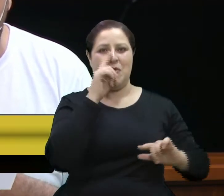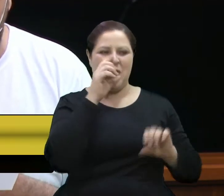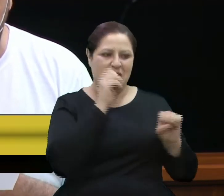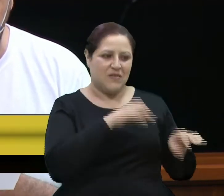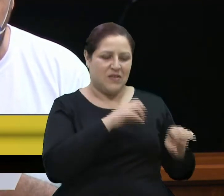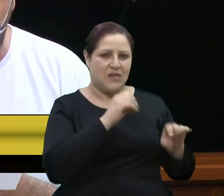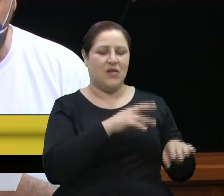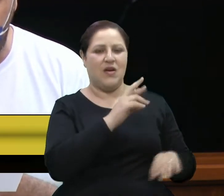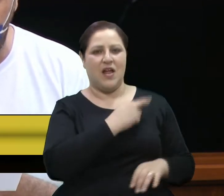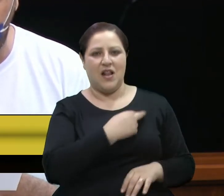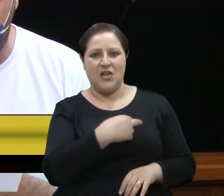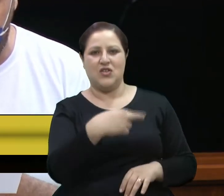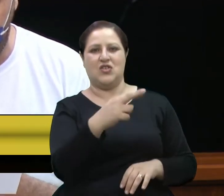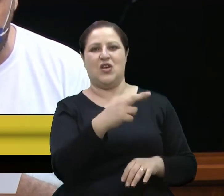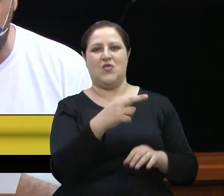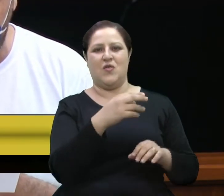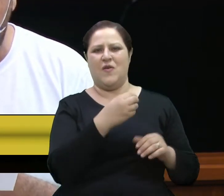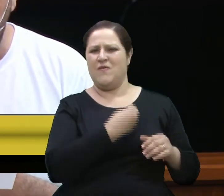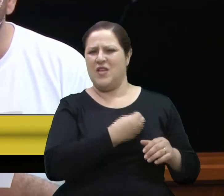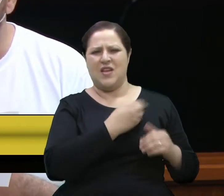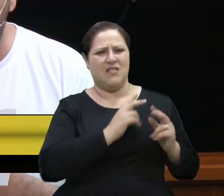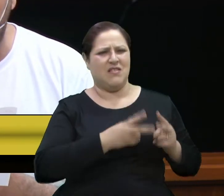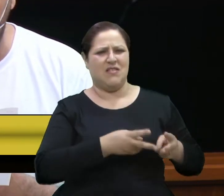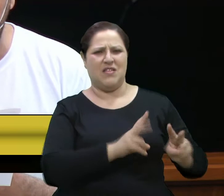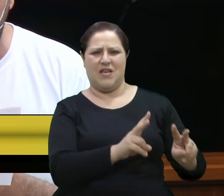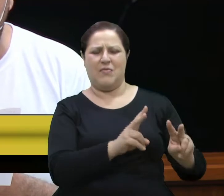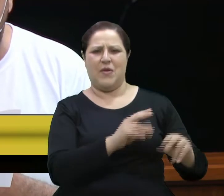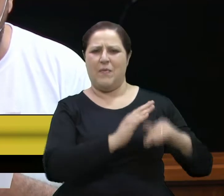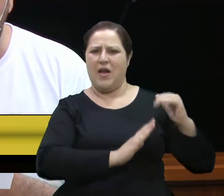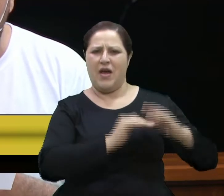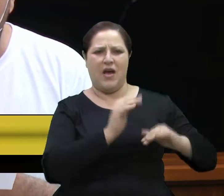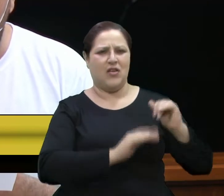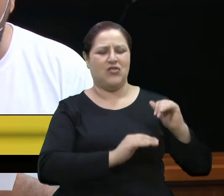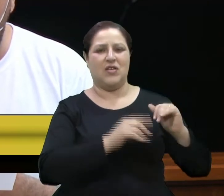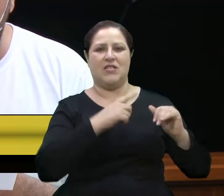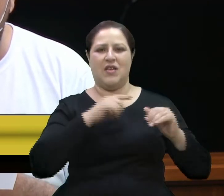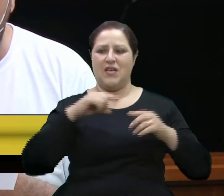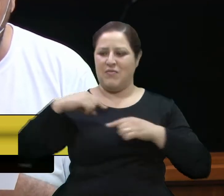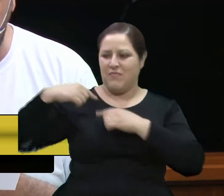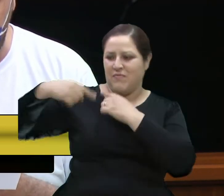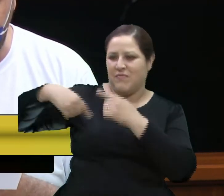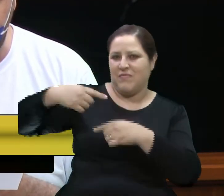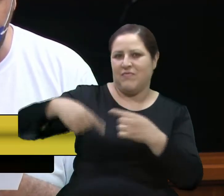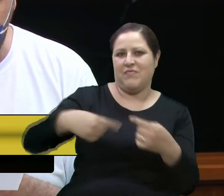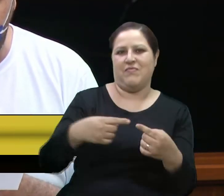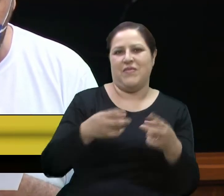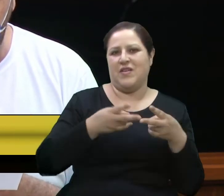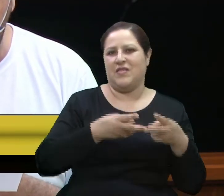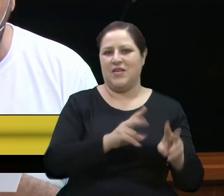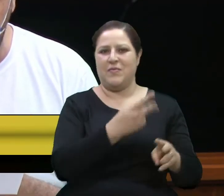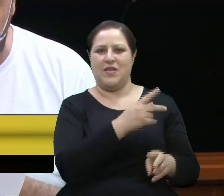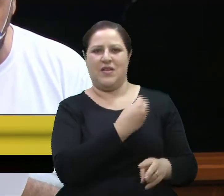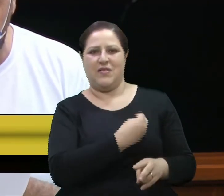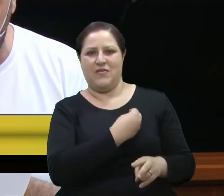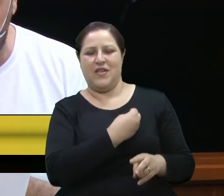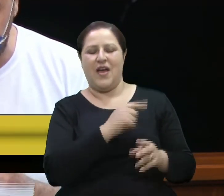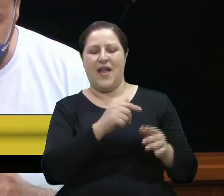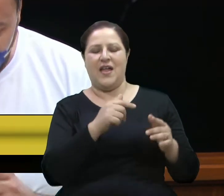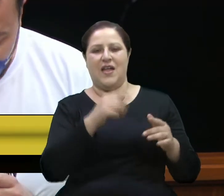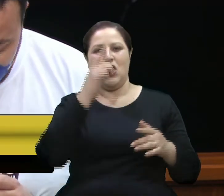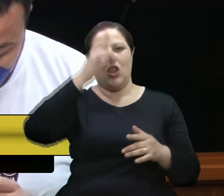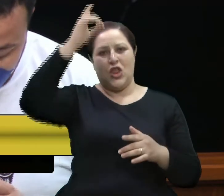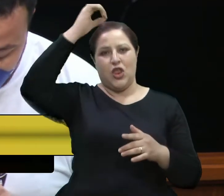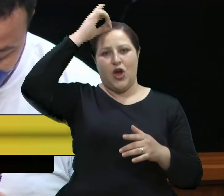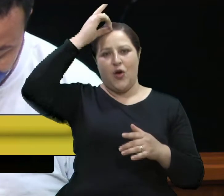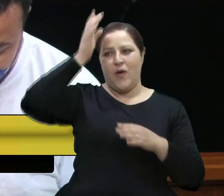religiosas que acompanharam por toda a vida. Este legado ancestral, que acompanhou sua trajetória, era tecido pelo dom de ajudar as pessoas